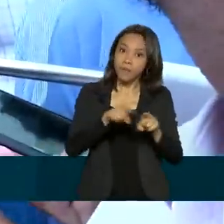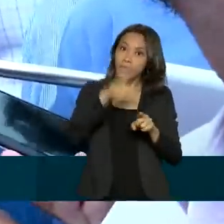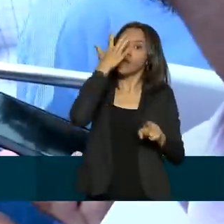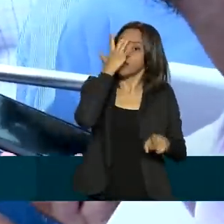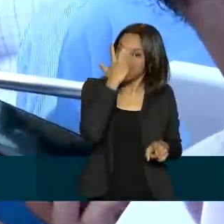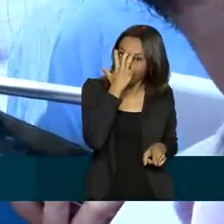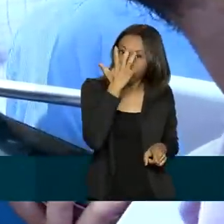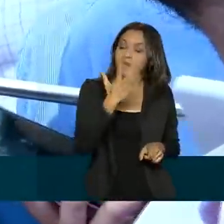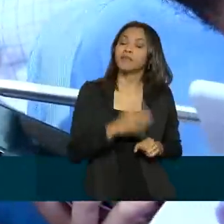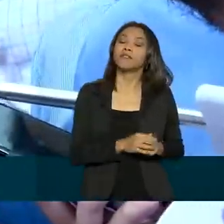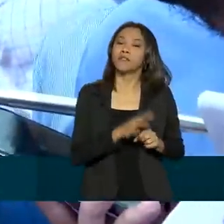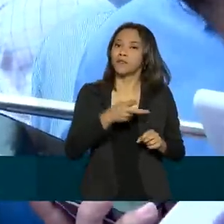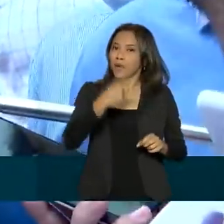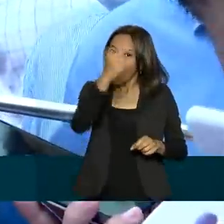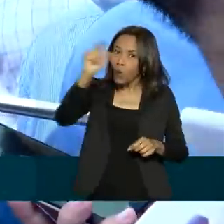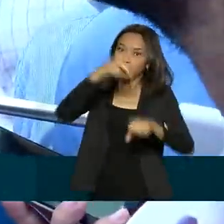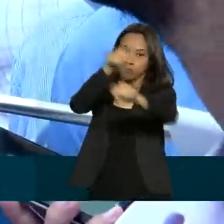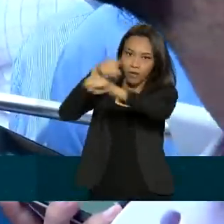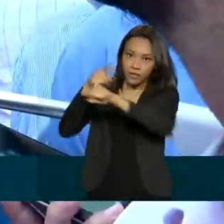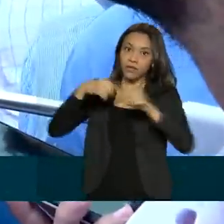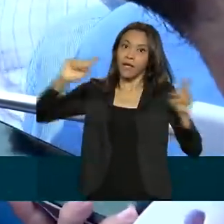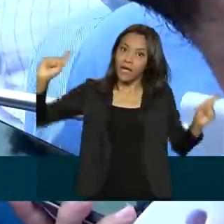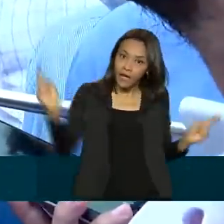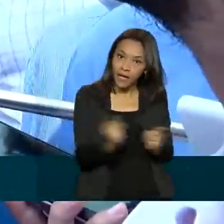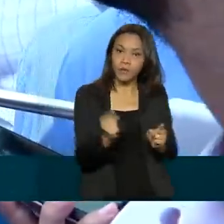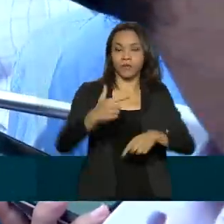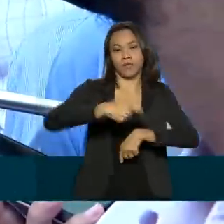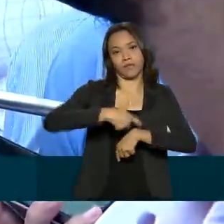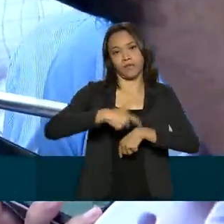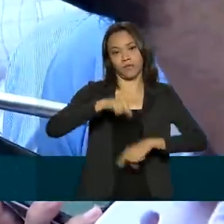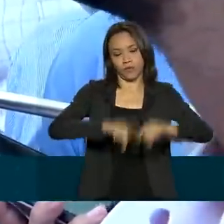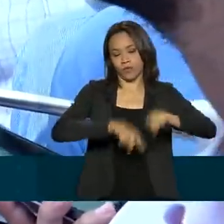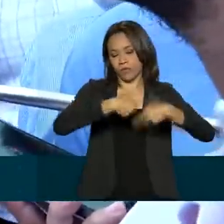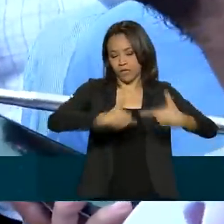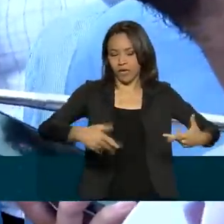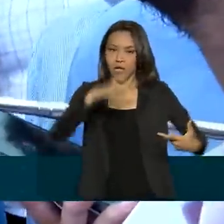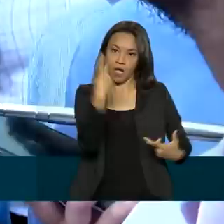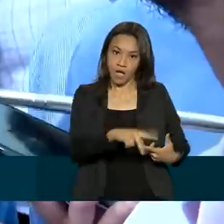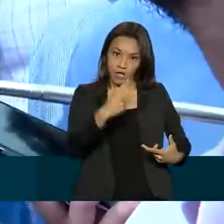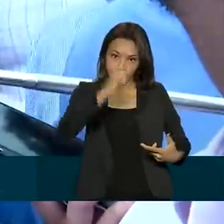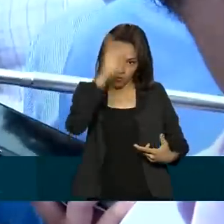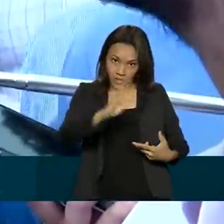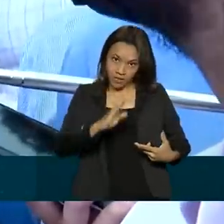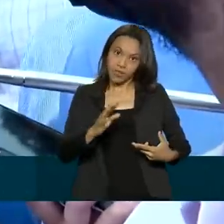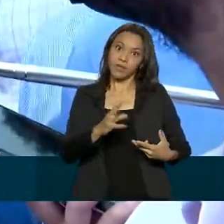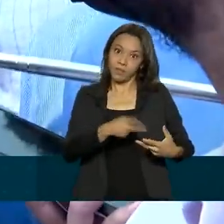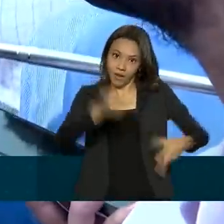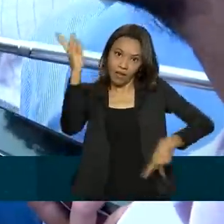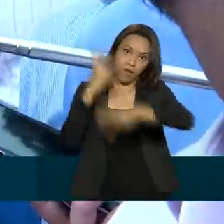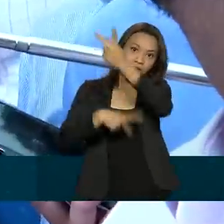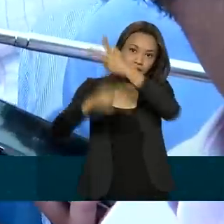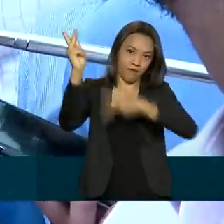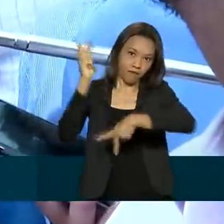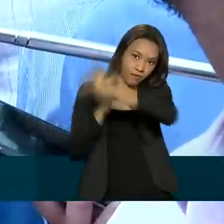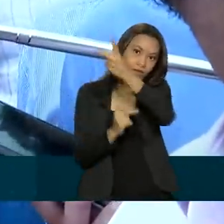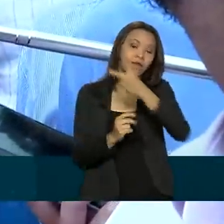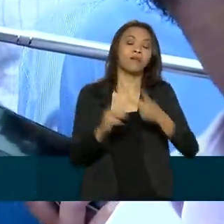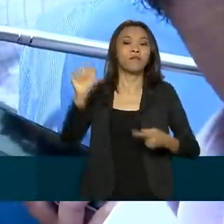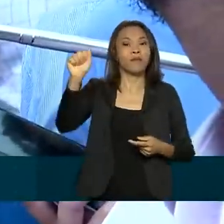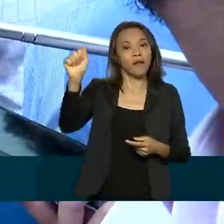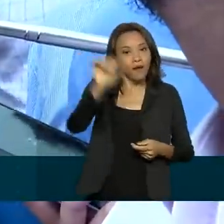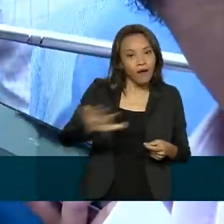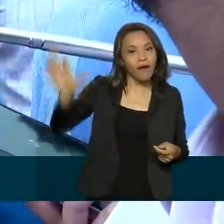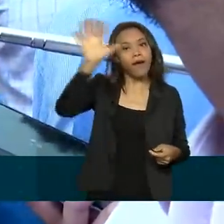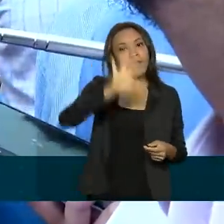Então, isso aqui vai encurtar a distância dos produtos brasileiros que nós exportamos e que geram riquezas no Brasil e também vão